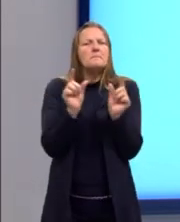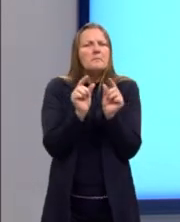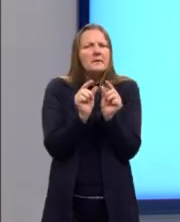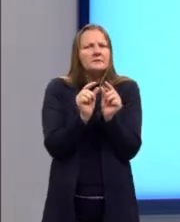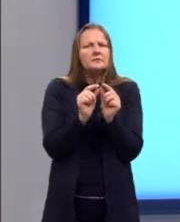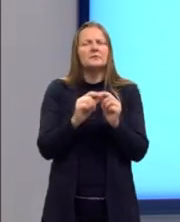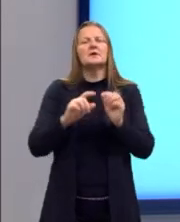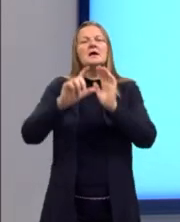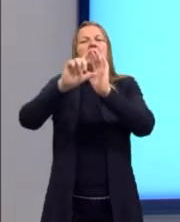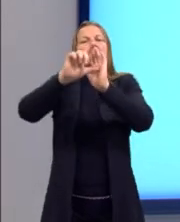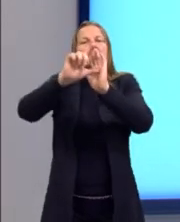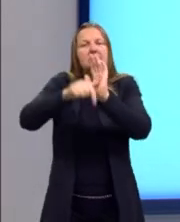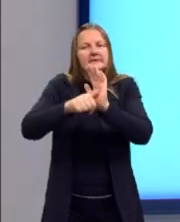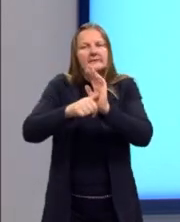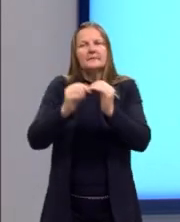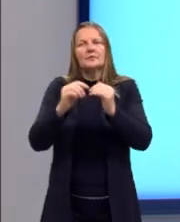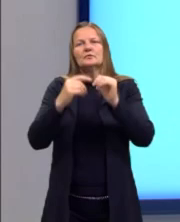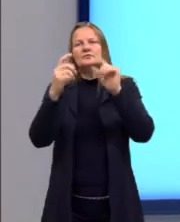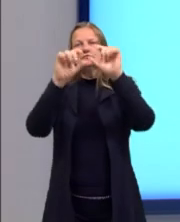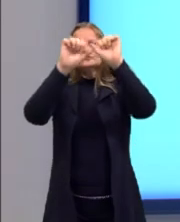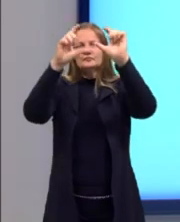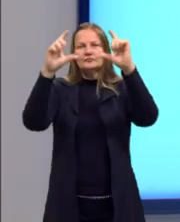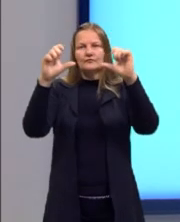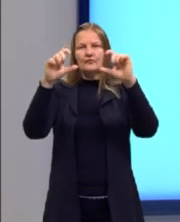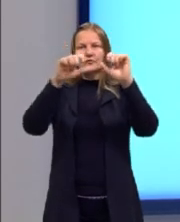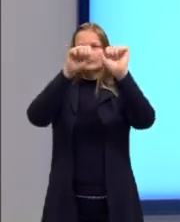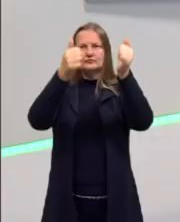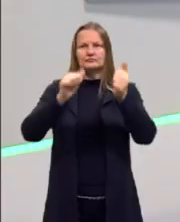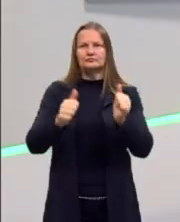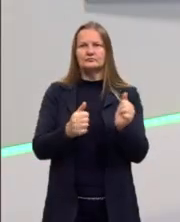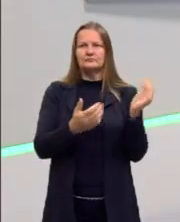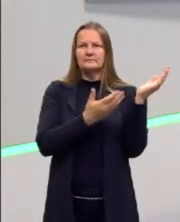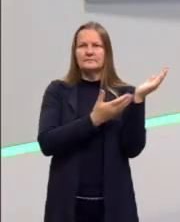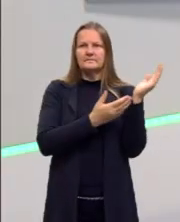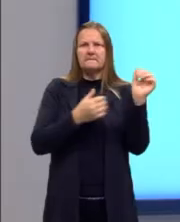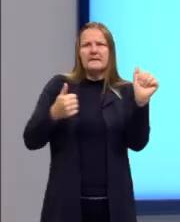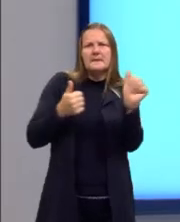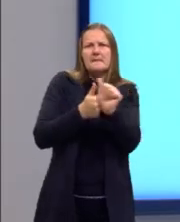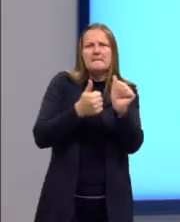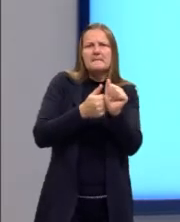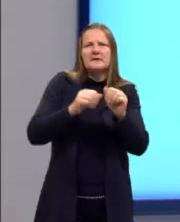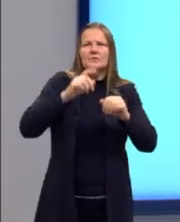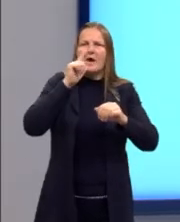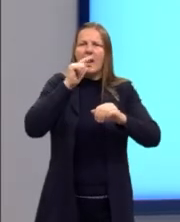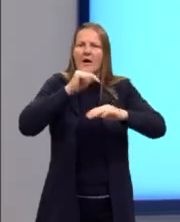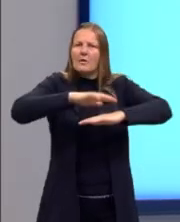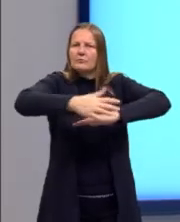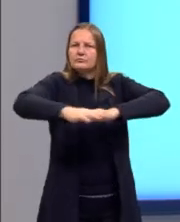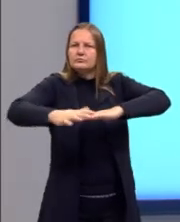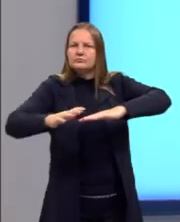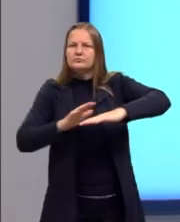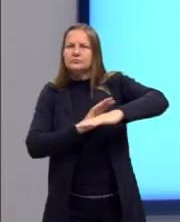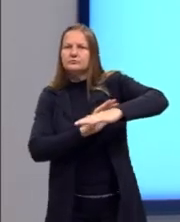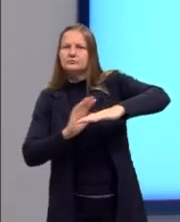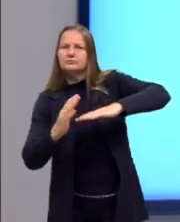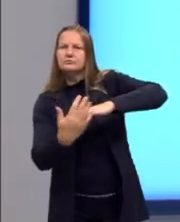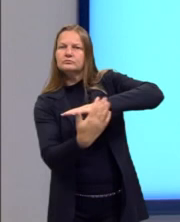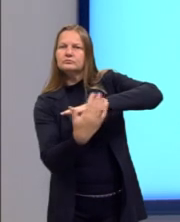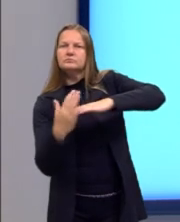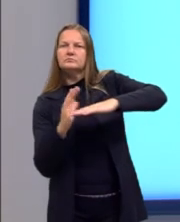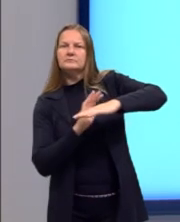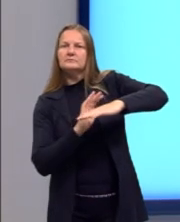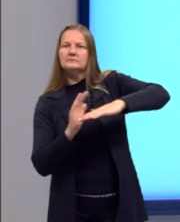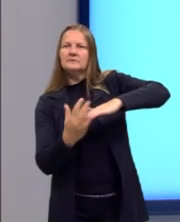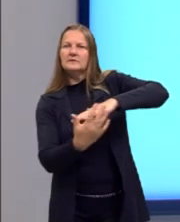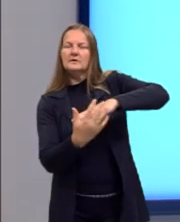menor. E eles ocupavam mais essas áreas próximas ao mar, essas regiões litorâneas, para